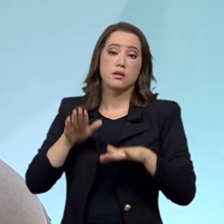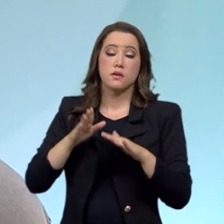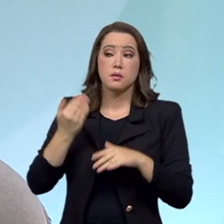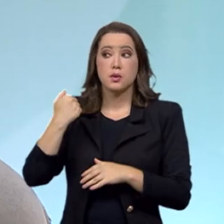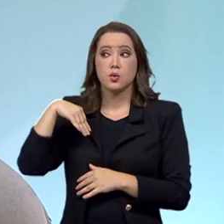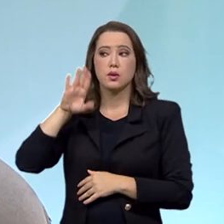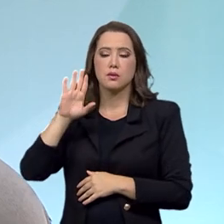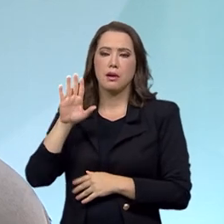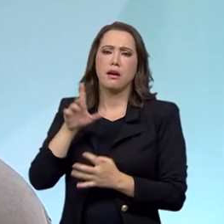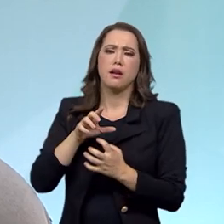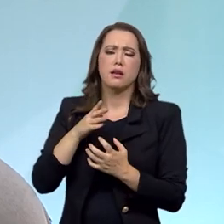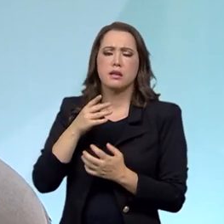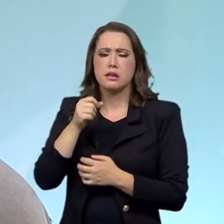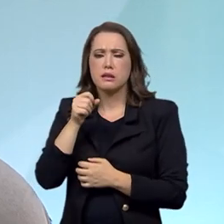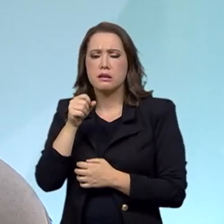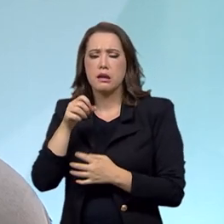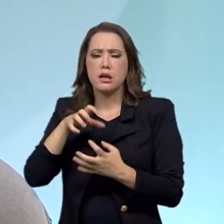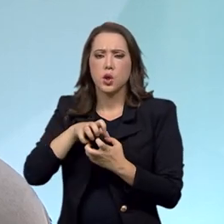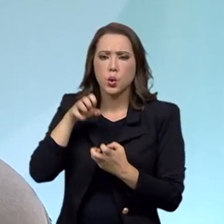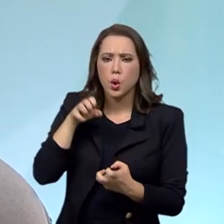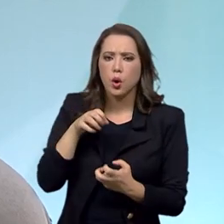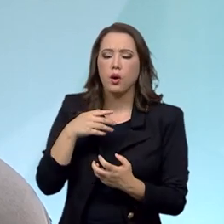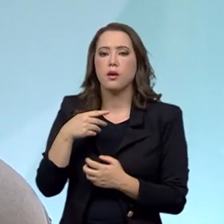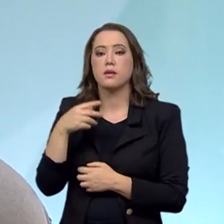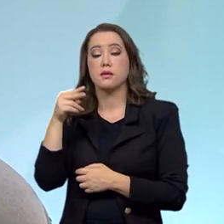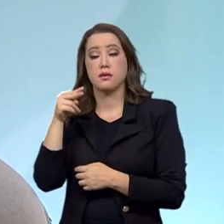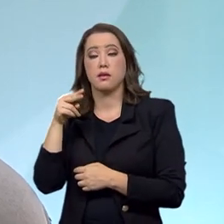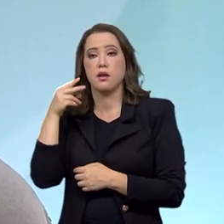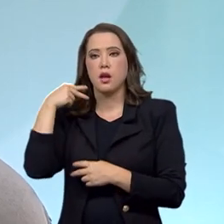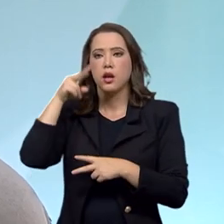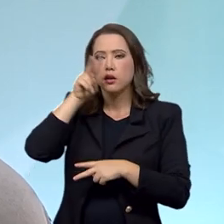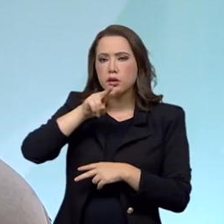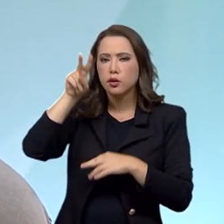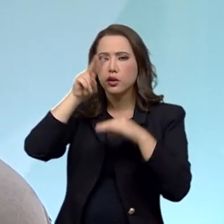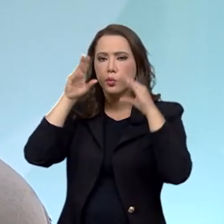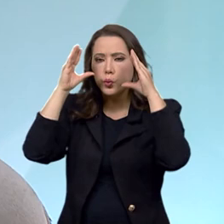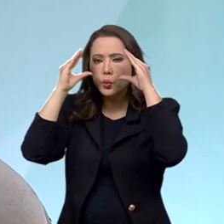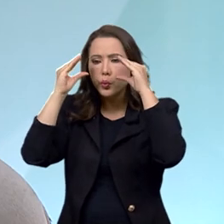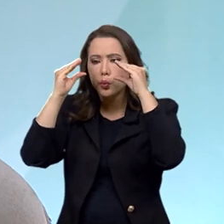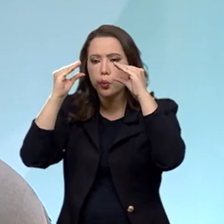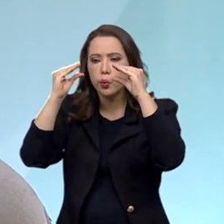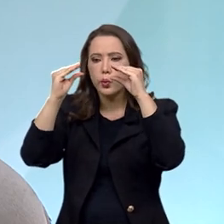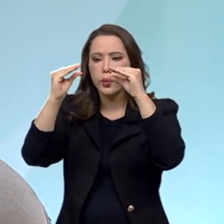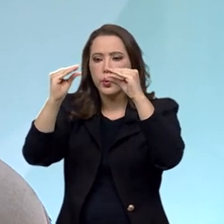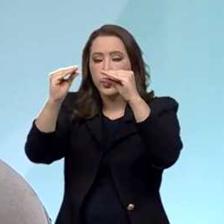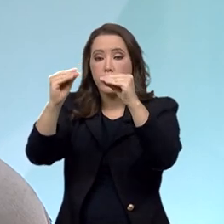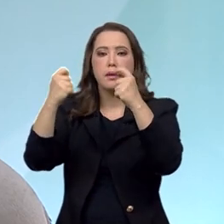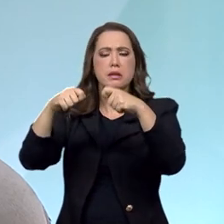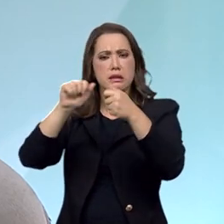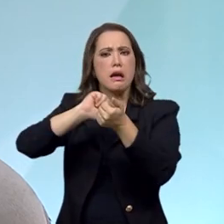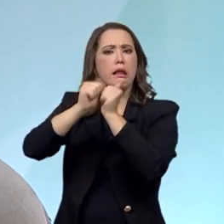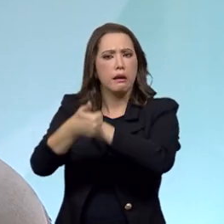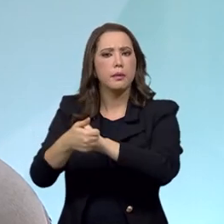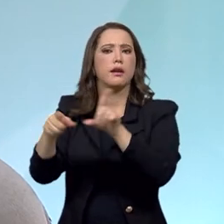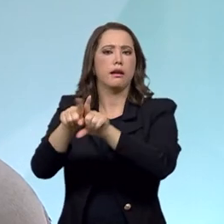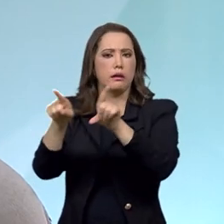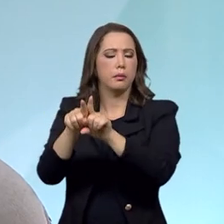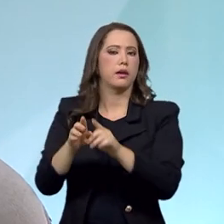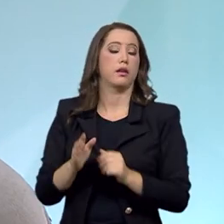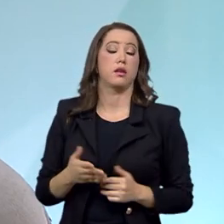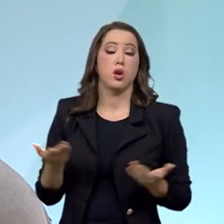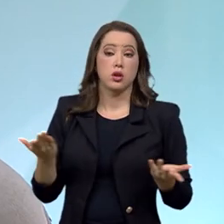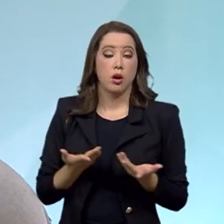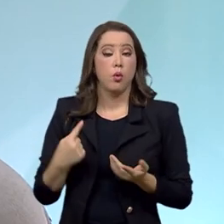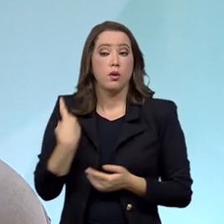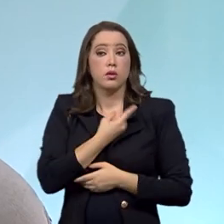velhas, pessoas idosas que vão perdendo o sentido da visão com o passar dos anos e que precisariam de adaptações. Então, a nossa ideia é